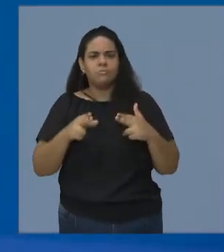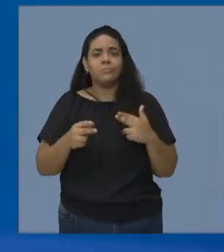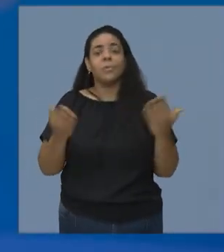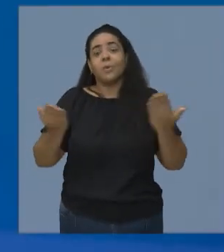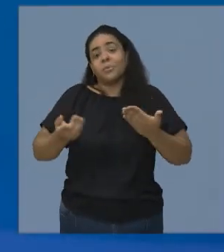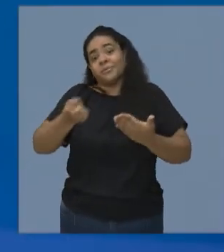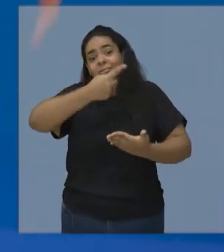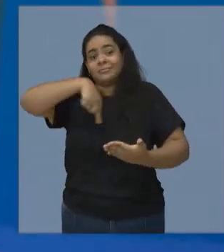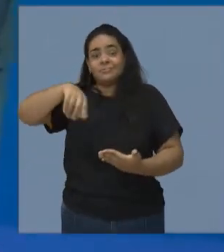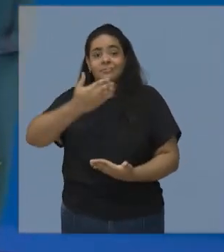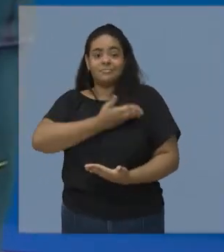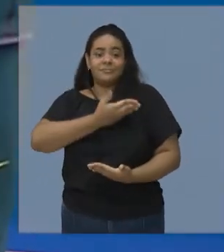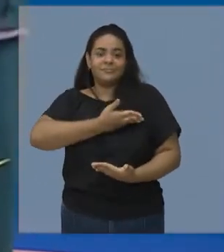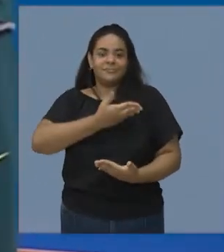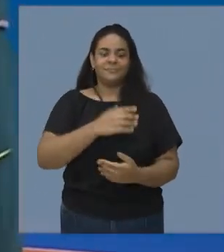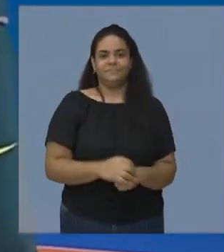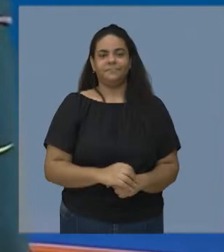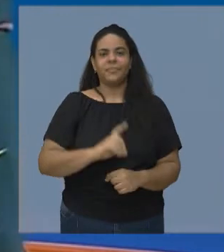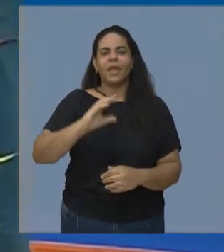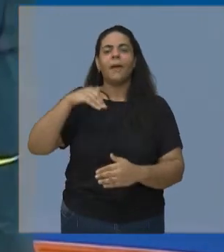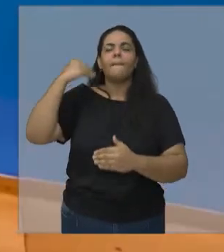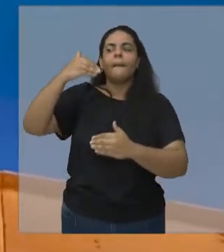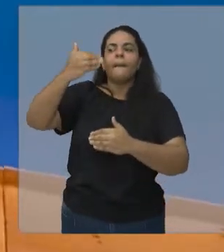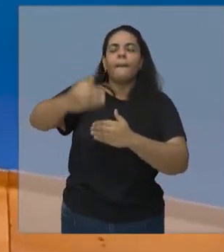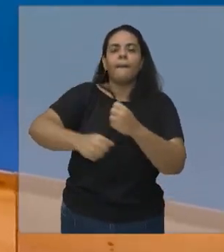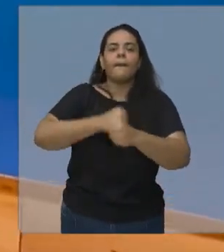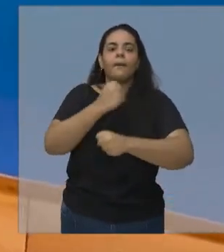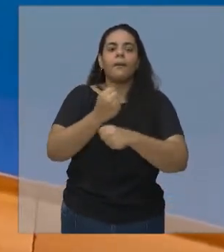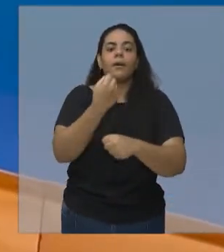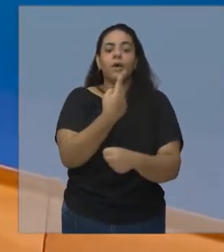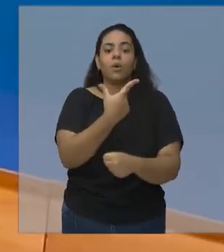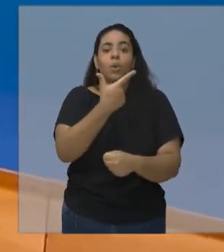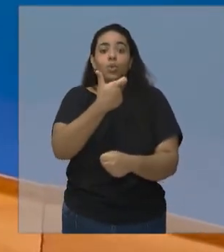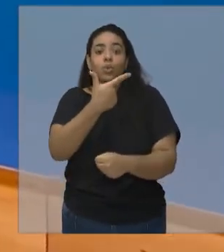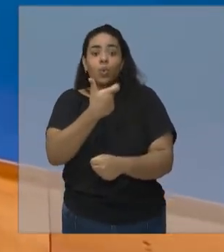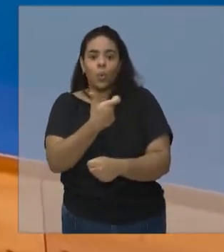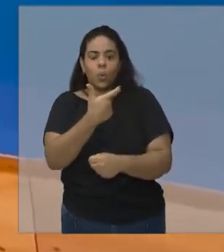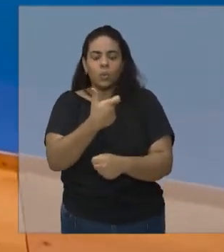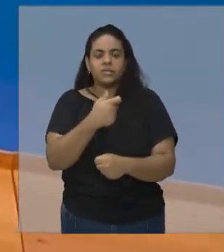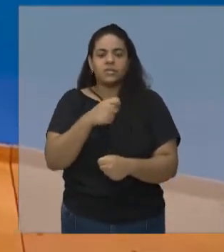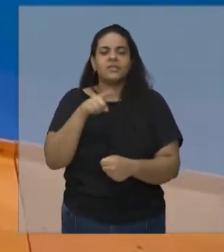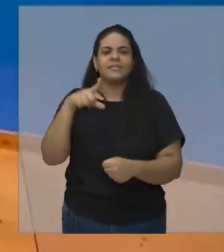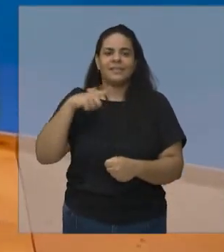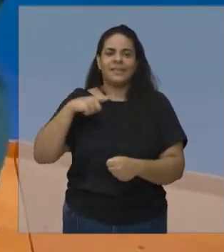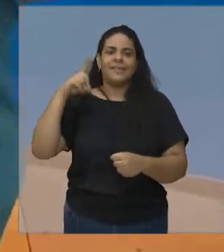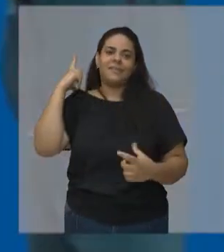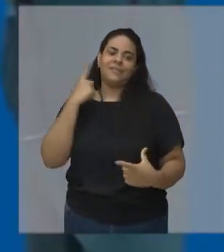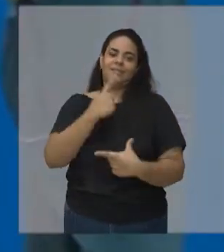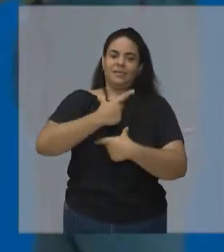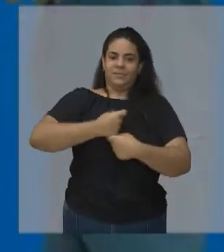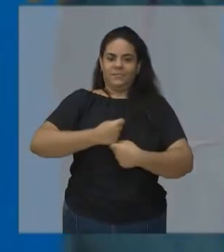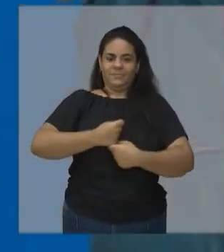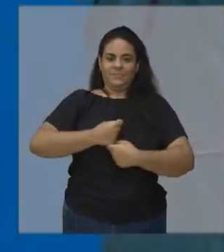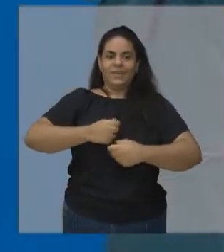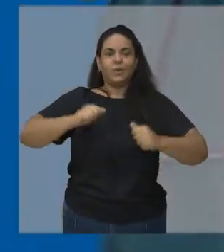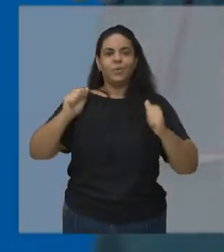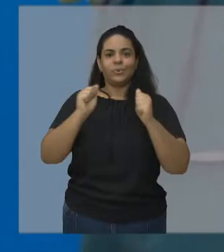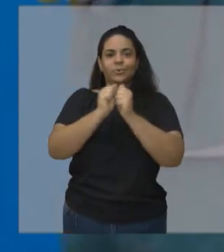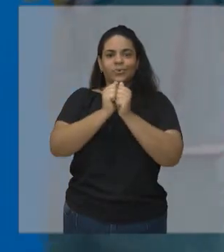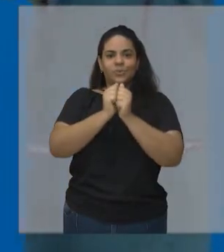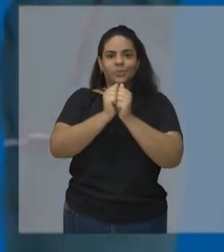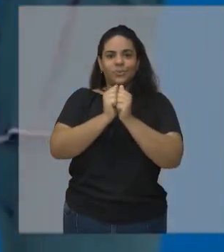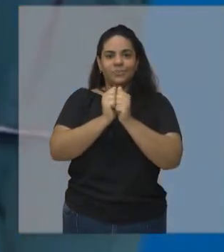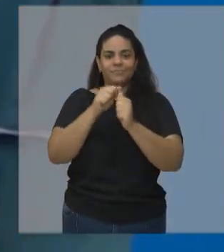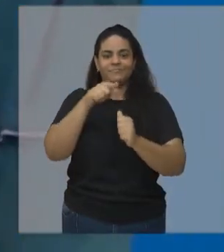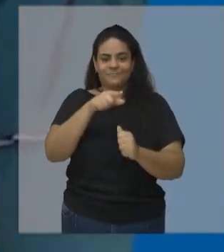Doze anos depois, Daniel Dias estava recebendo a medalha de prata do revezamento ao lado do ídolo Clodoaldo Silva nos